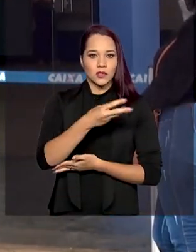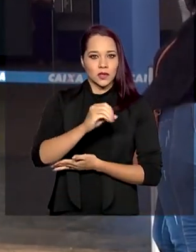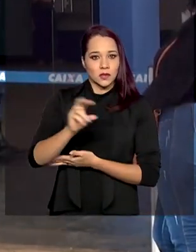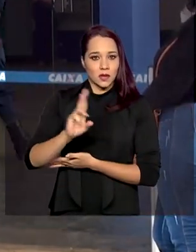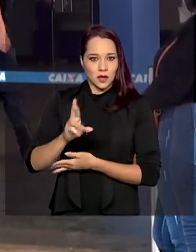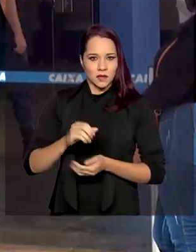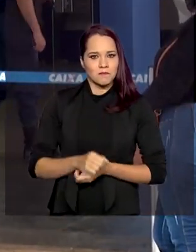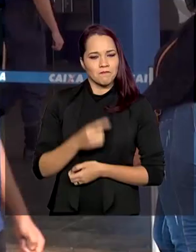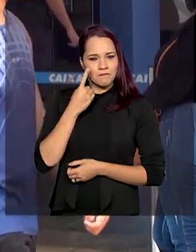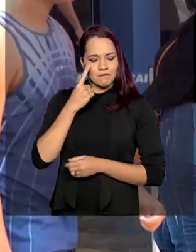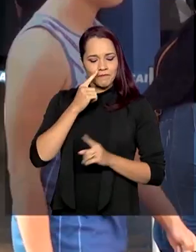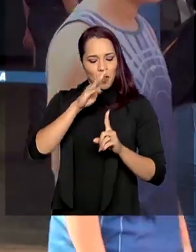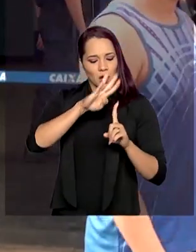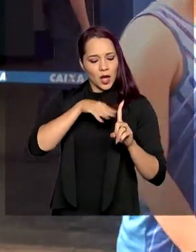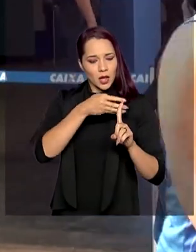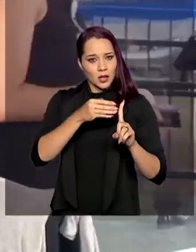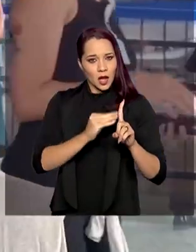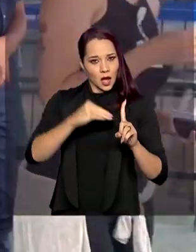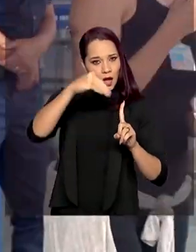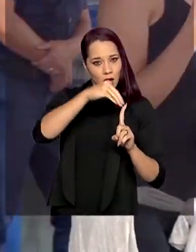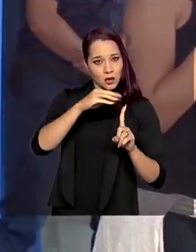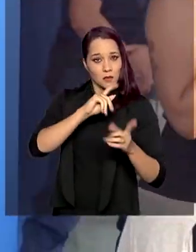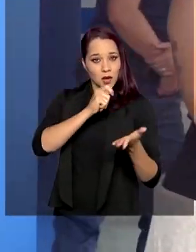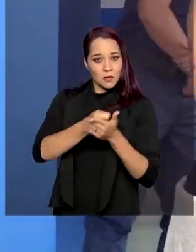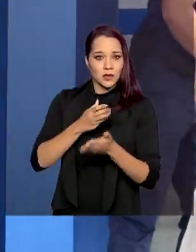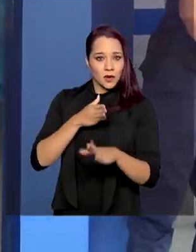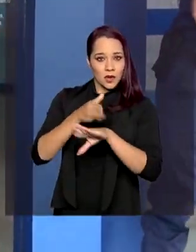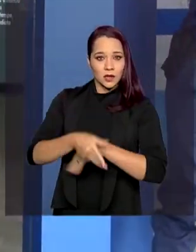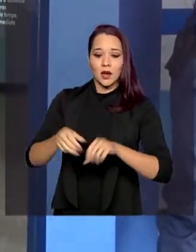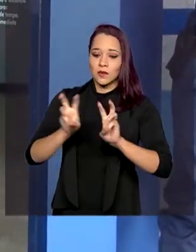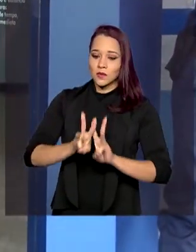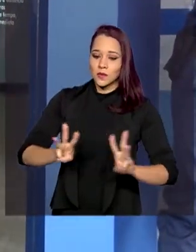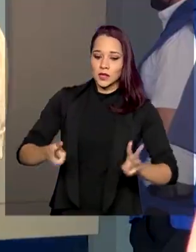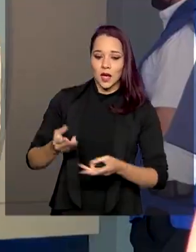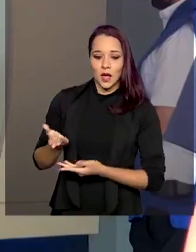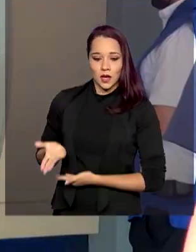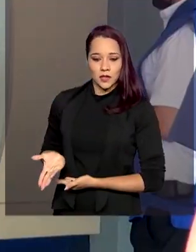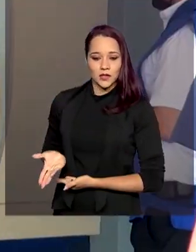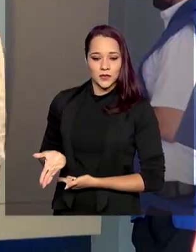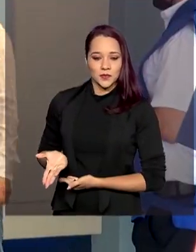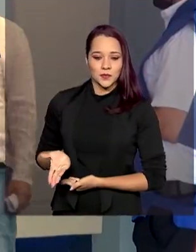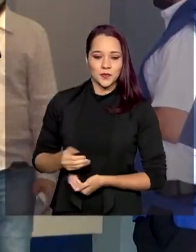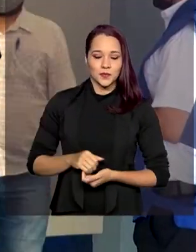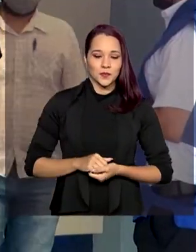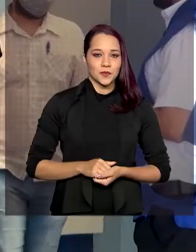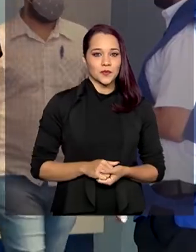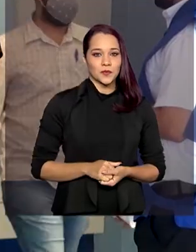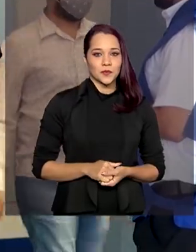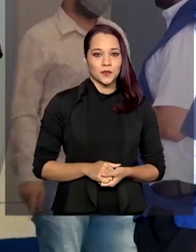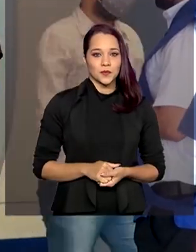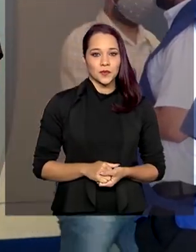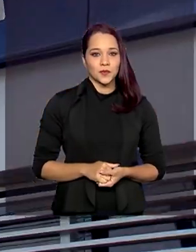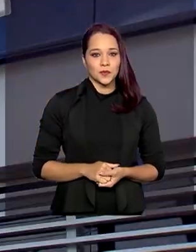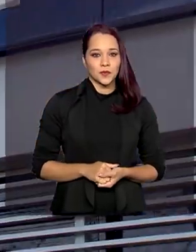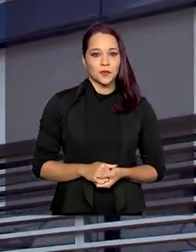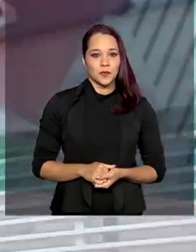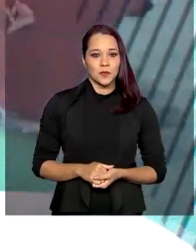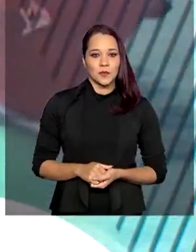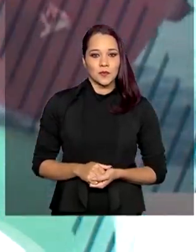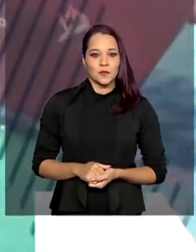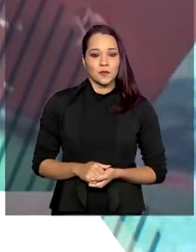Para consultar o calendário de pagamentos, basta entrar no site auxilio.caixa.gov.br.